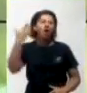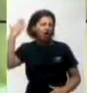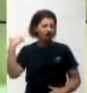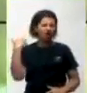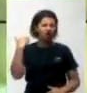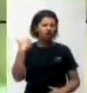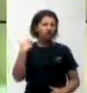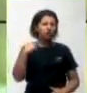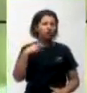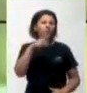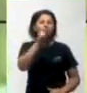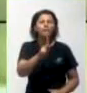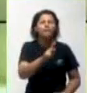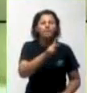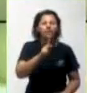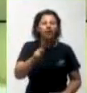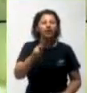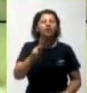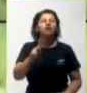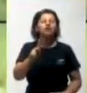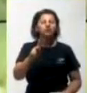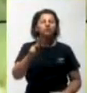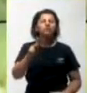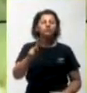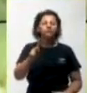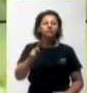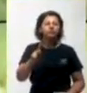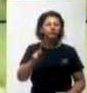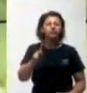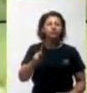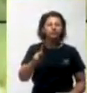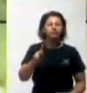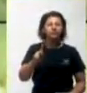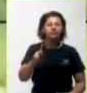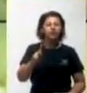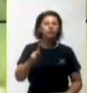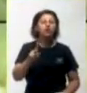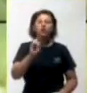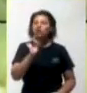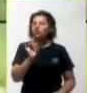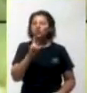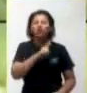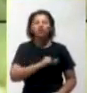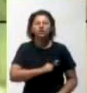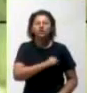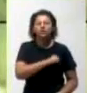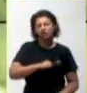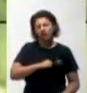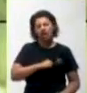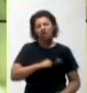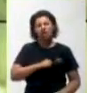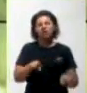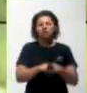às freiras e às pessoas consagradas, que até inclusive fazem publicamente voto de